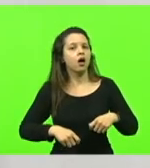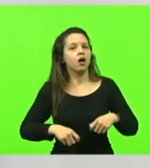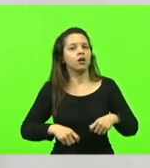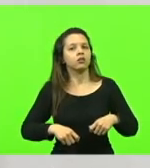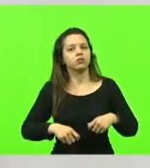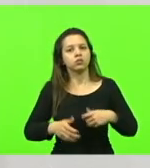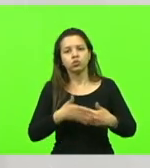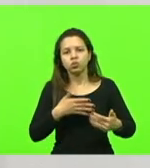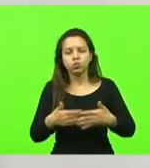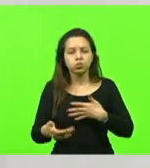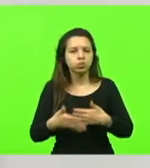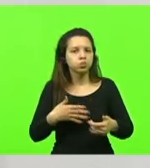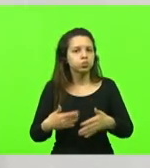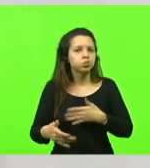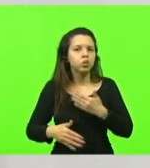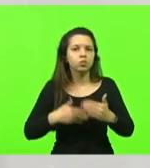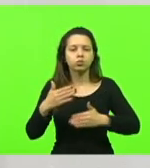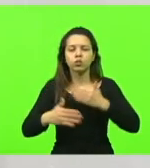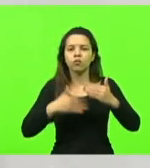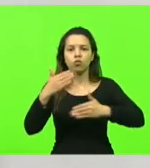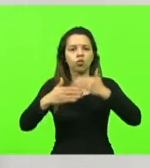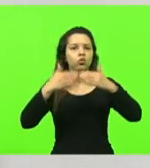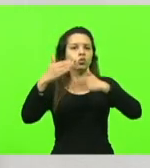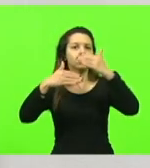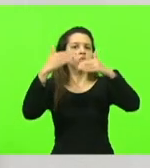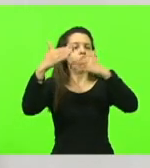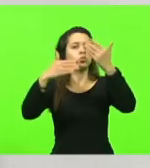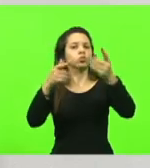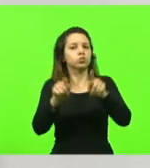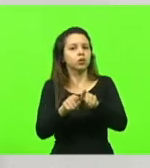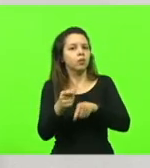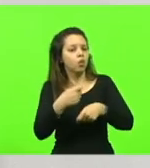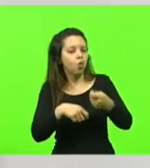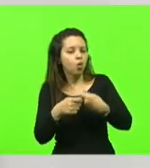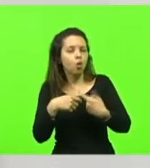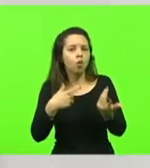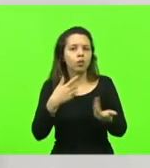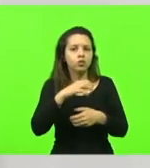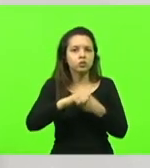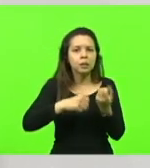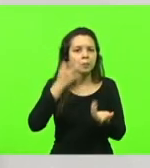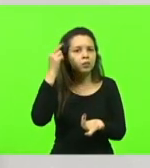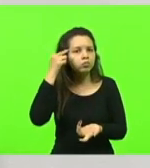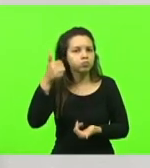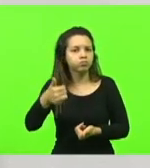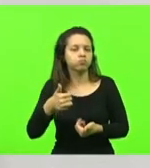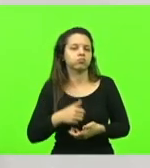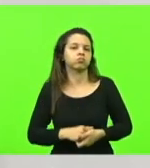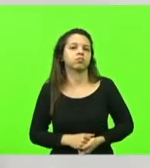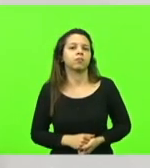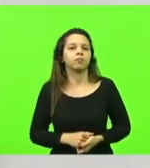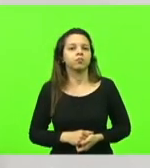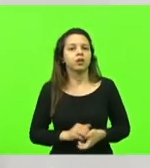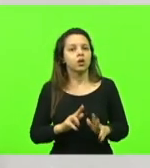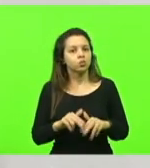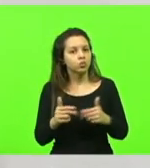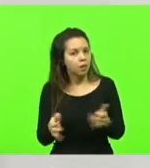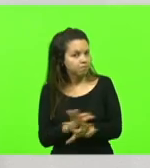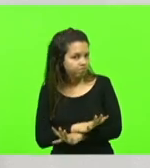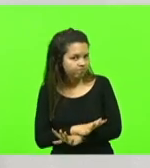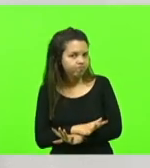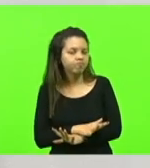evoluir economicamente, socialmente, enfim. Então, seriam isso as